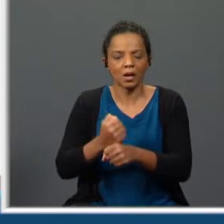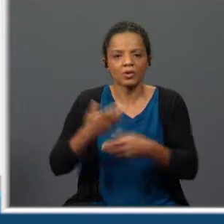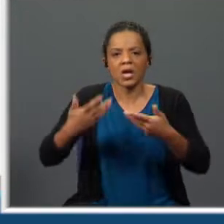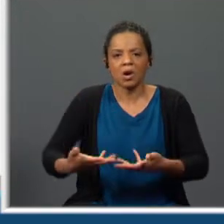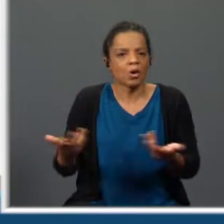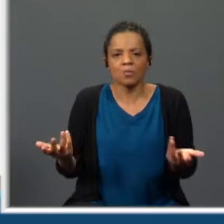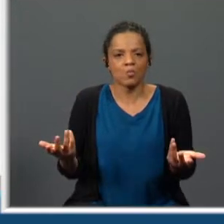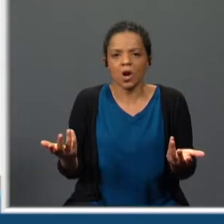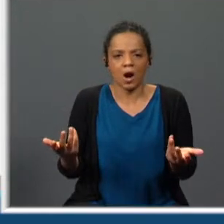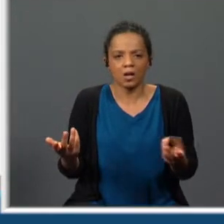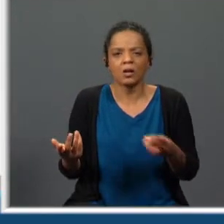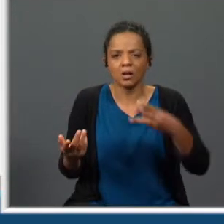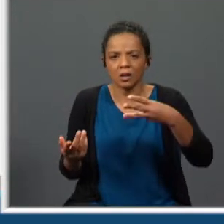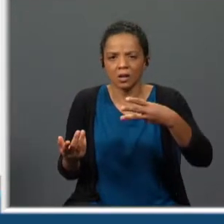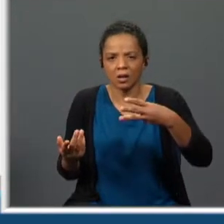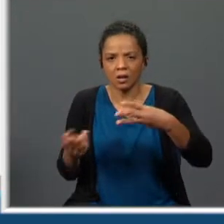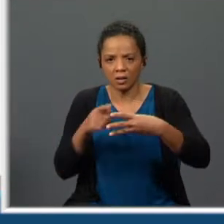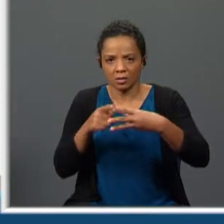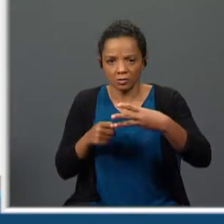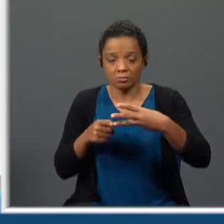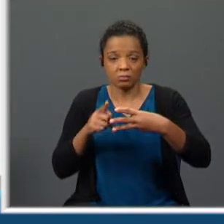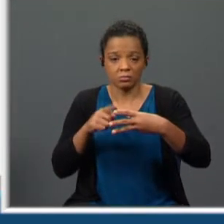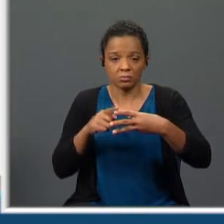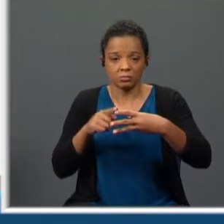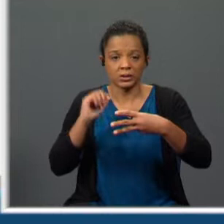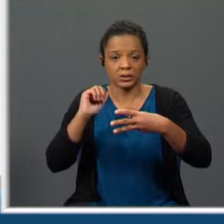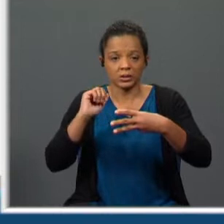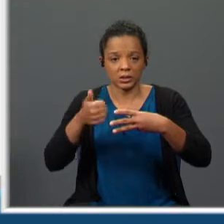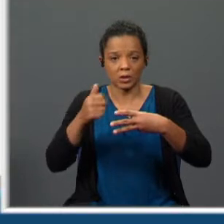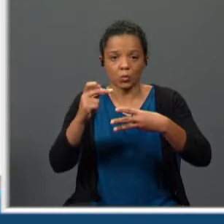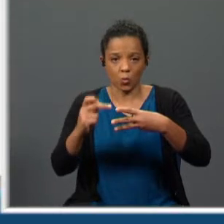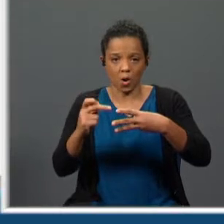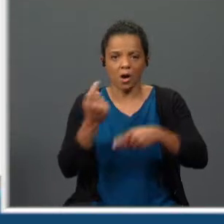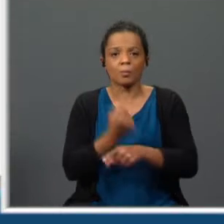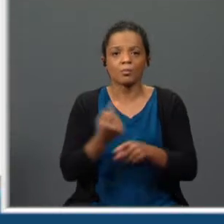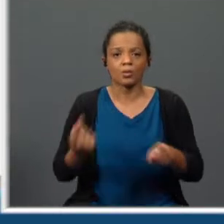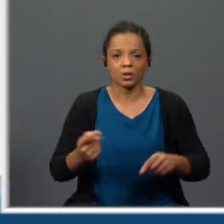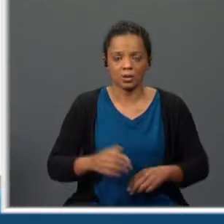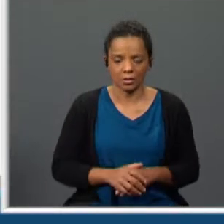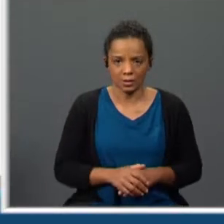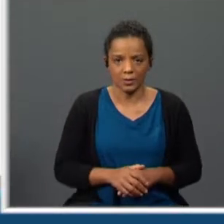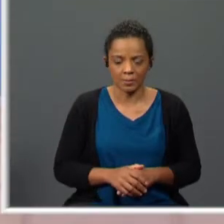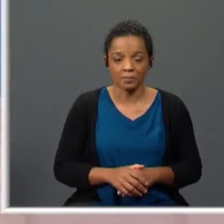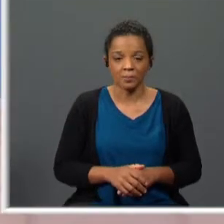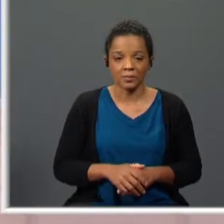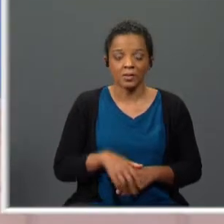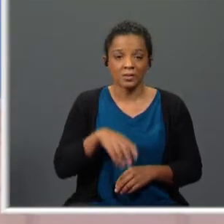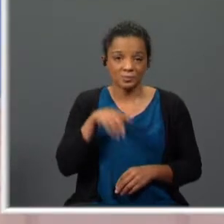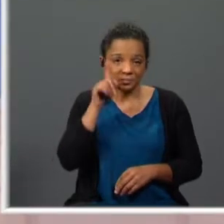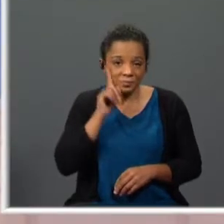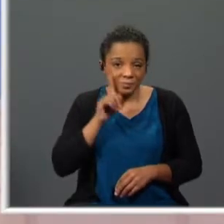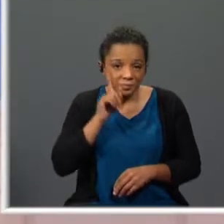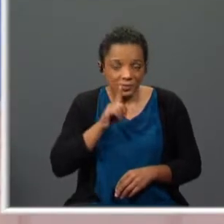não têm expressão atualmente. Exatamente a linha A. Porquê? Porque as Alcoviteiras